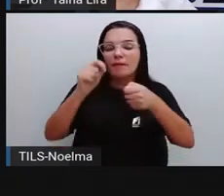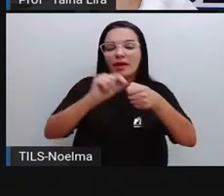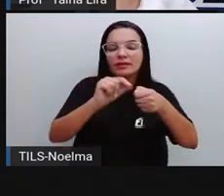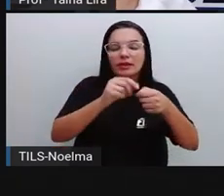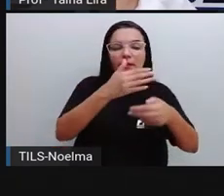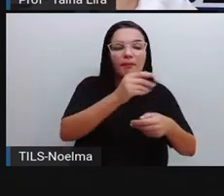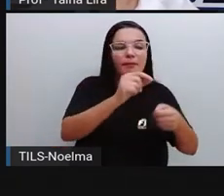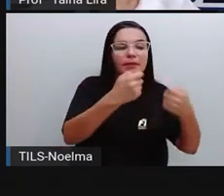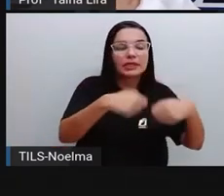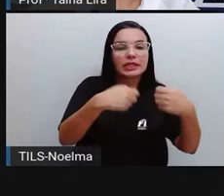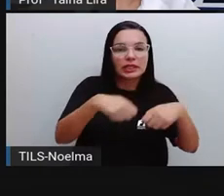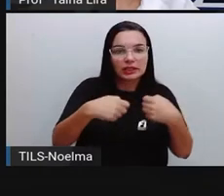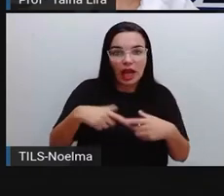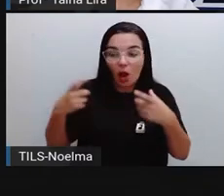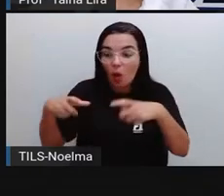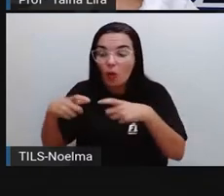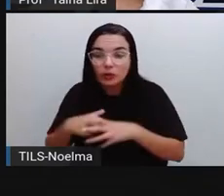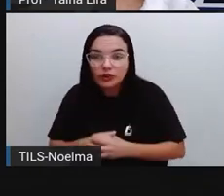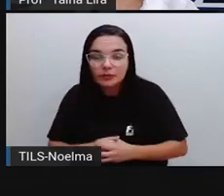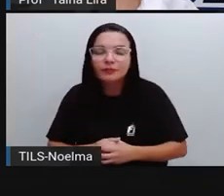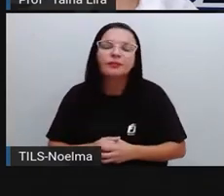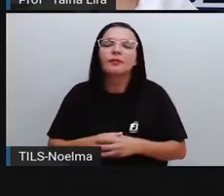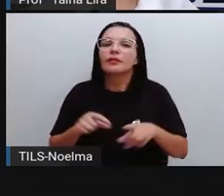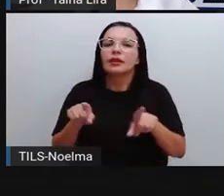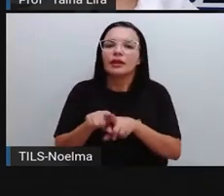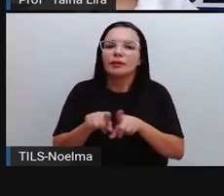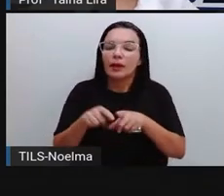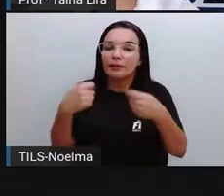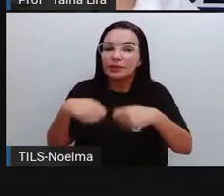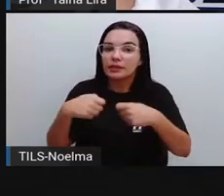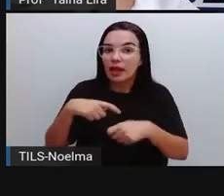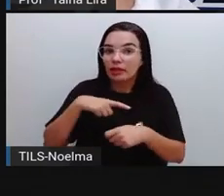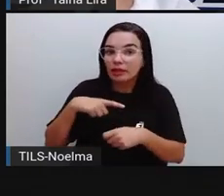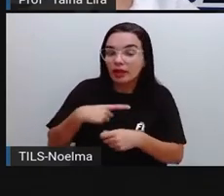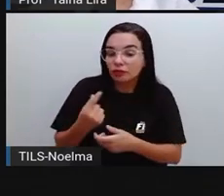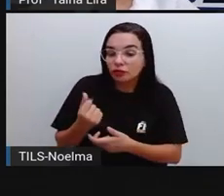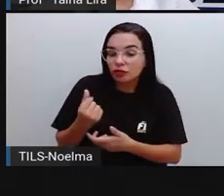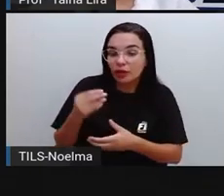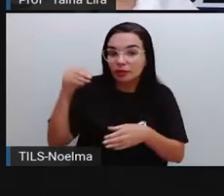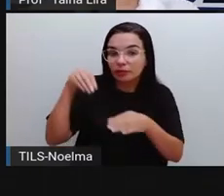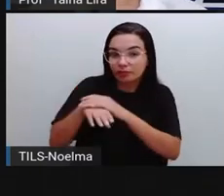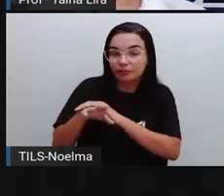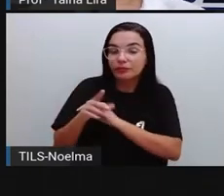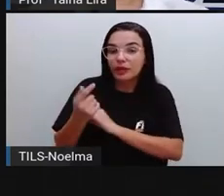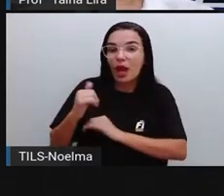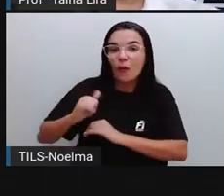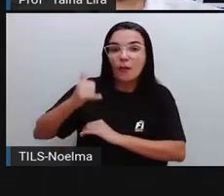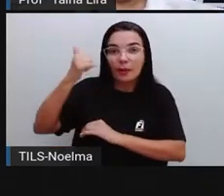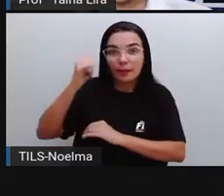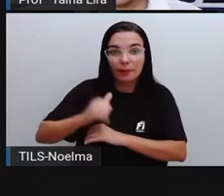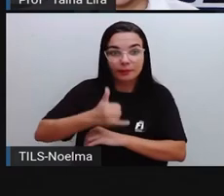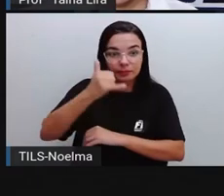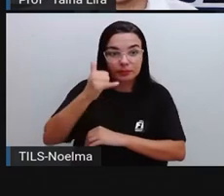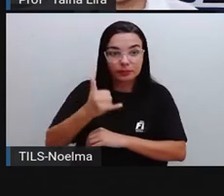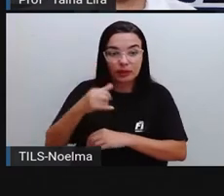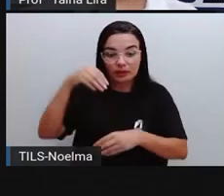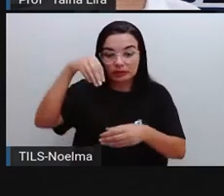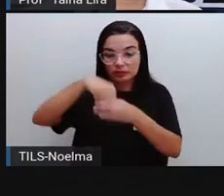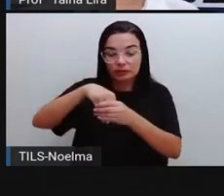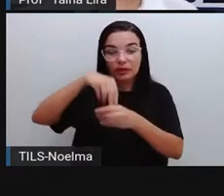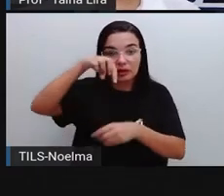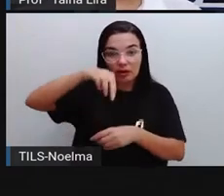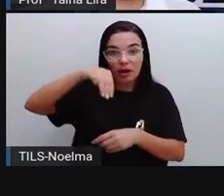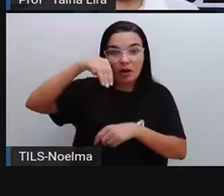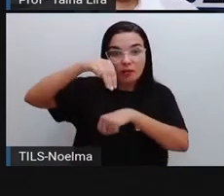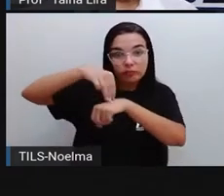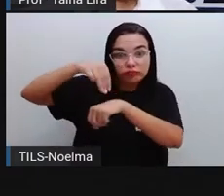Ele também precisa pegar os recursos, os impostos. Tantos impostos que são recolhidos dentro do próprio município,